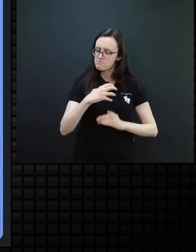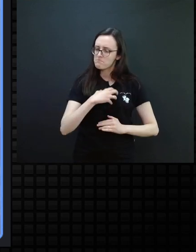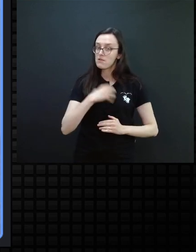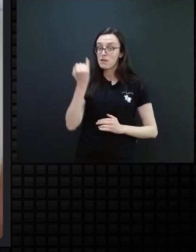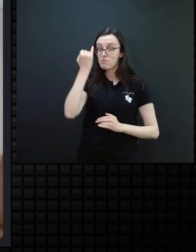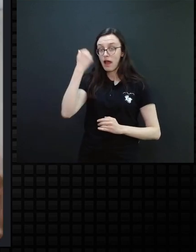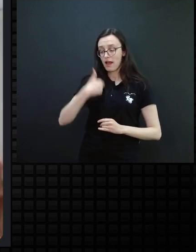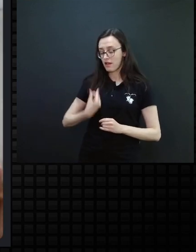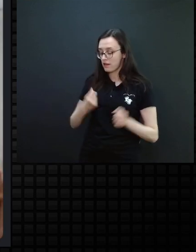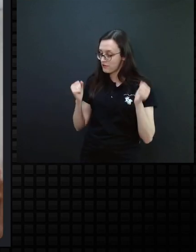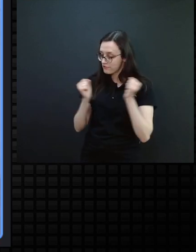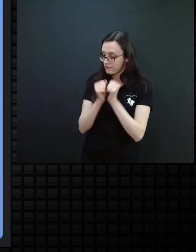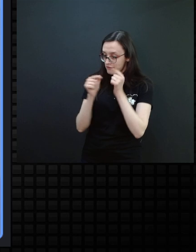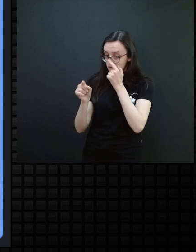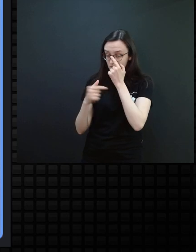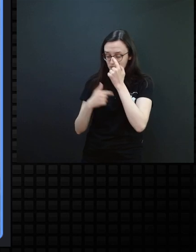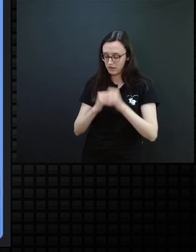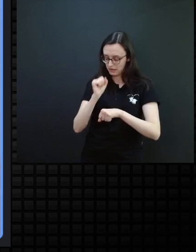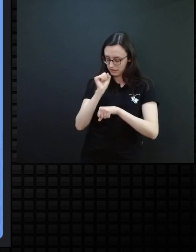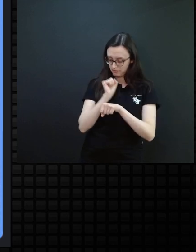mediador, ele para,